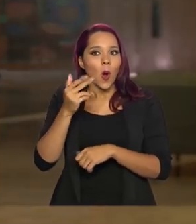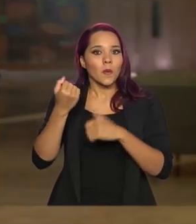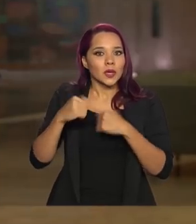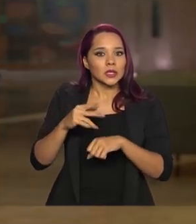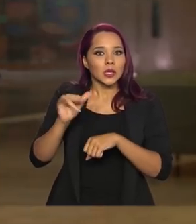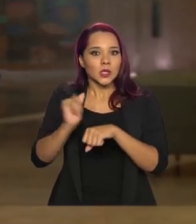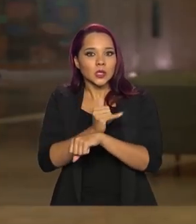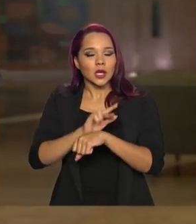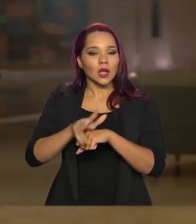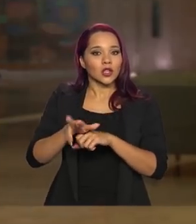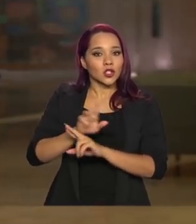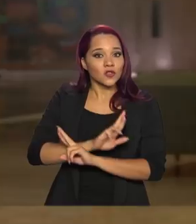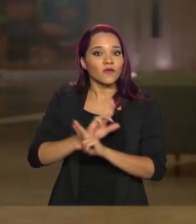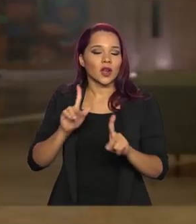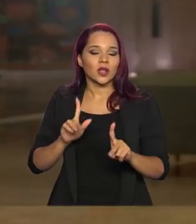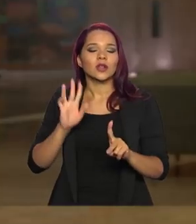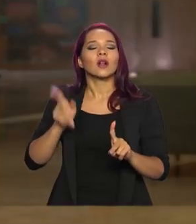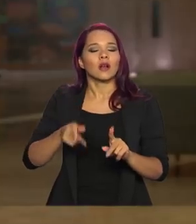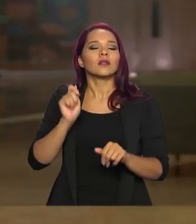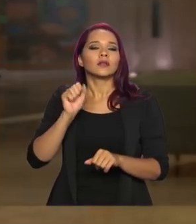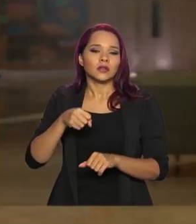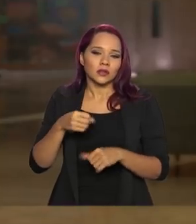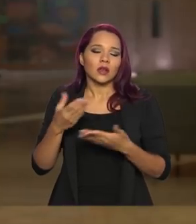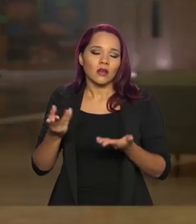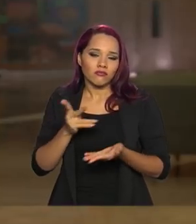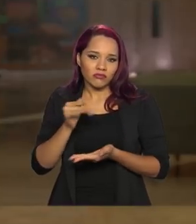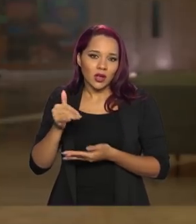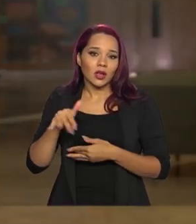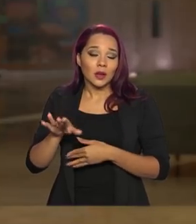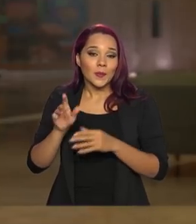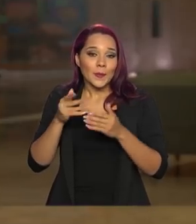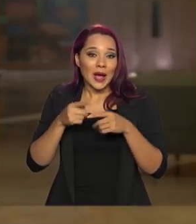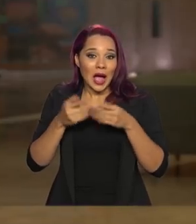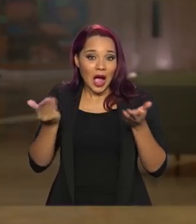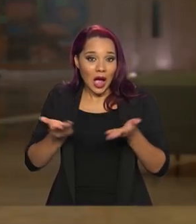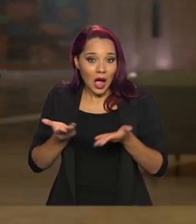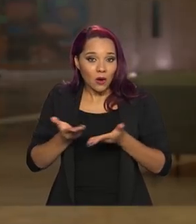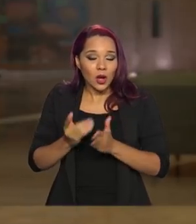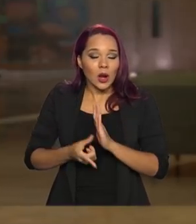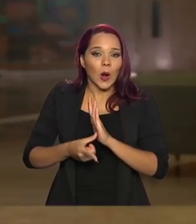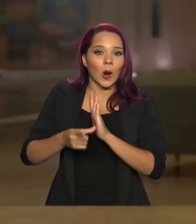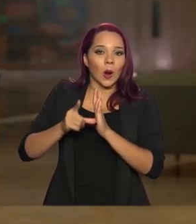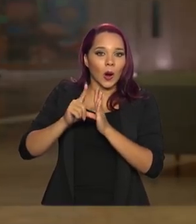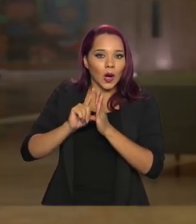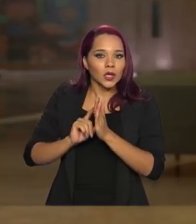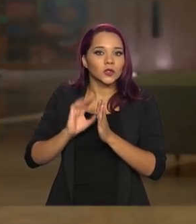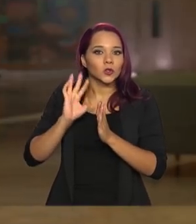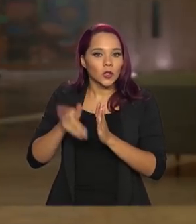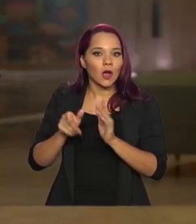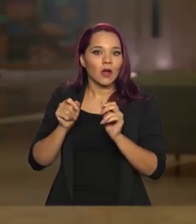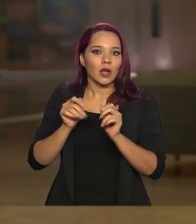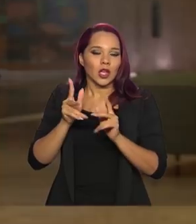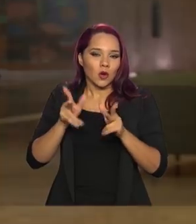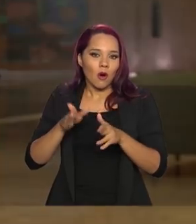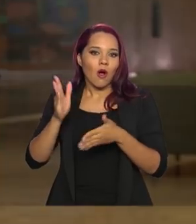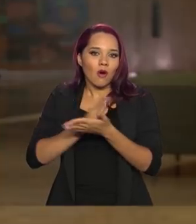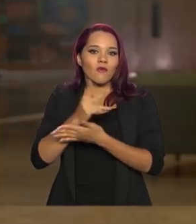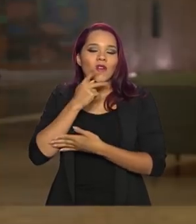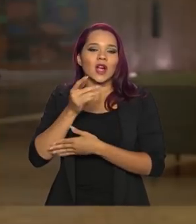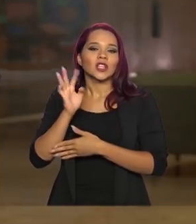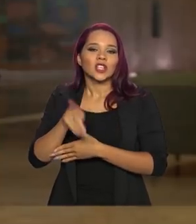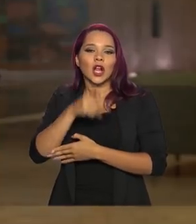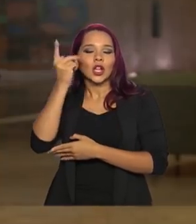diferenciada, ela pode ser tomada. Agora, não há necessidade de nós anteciparmos, e, por exemplo, como alguns defendem,